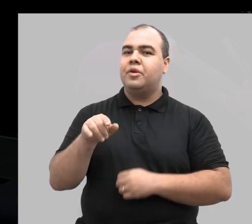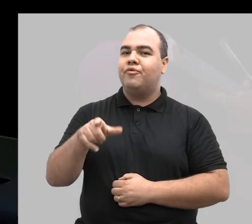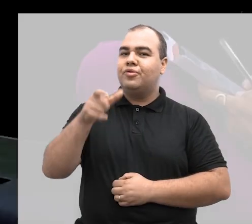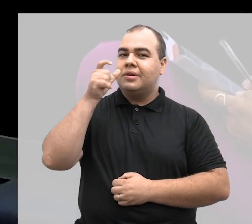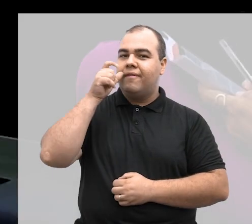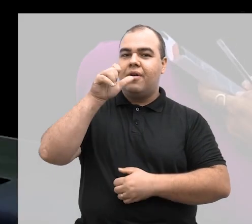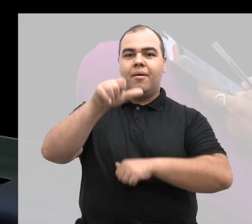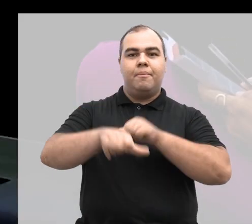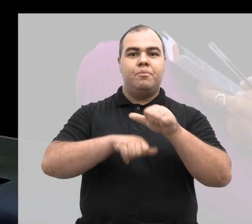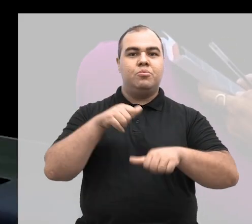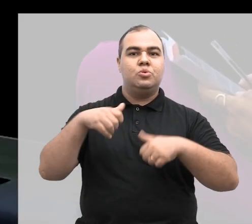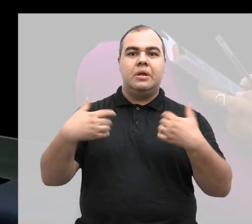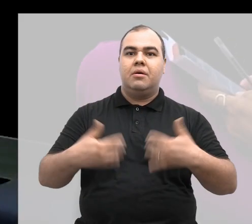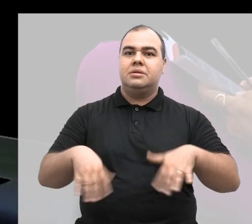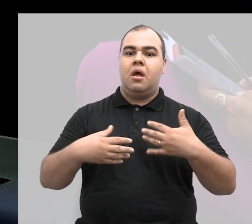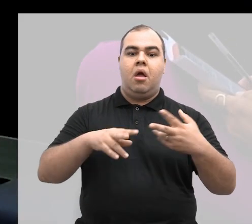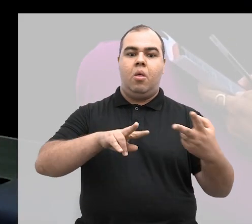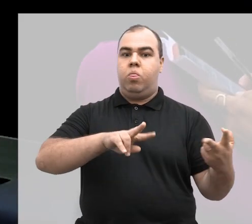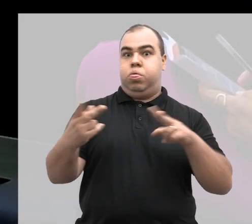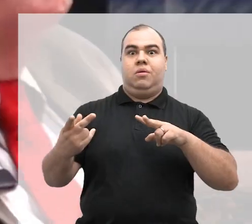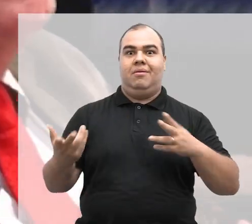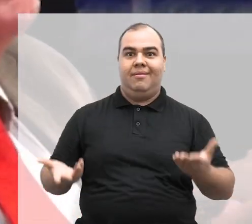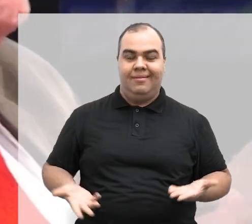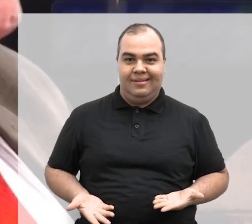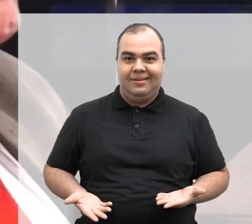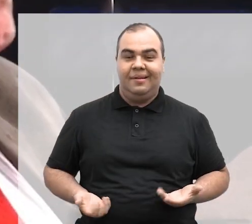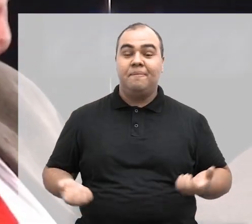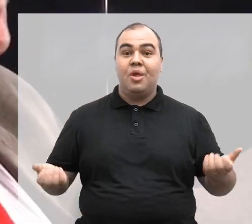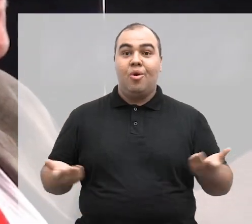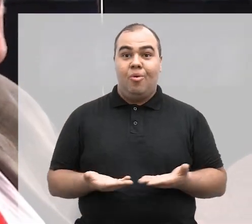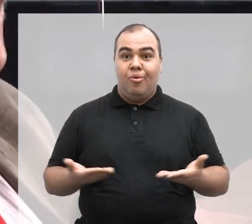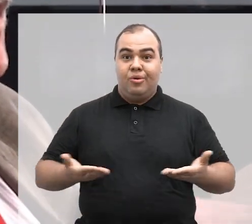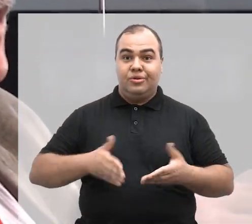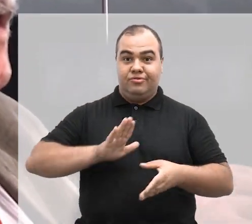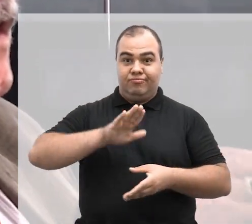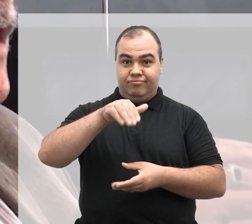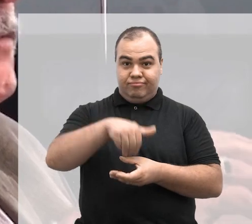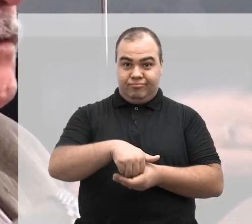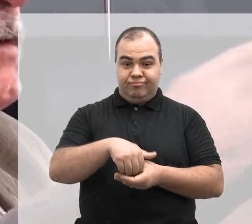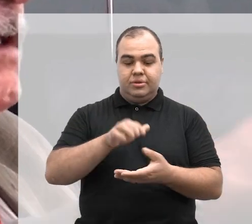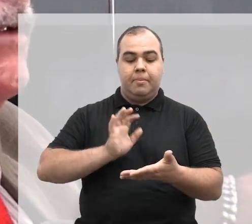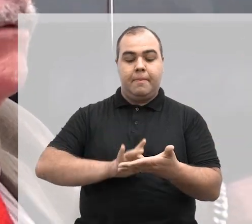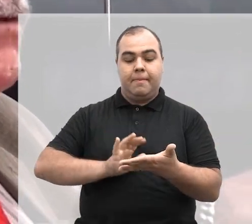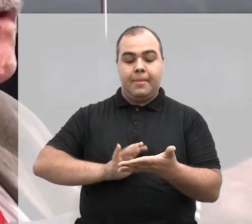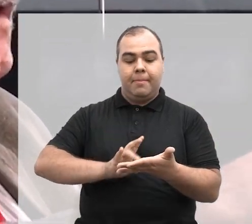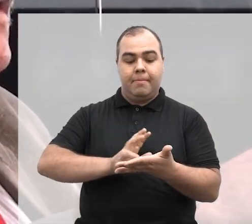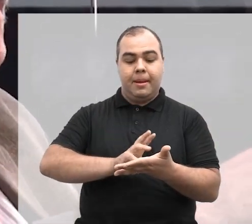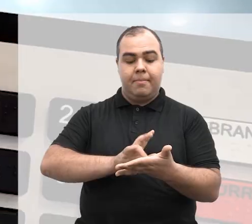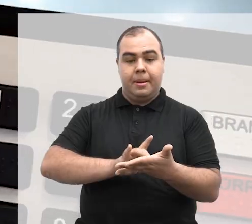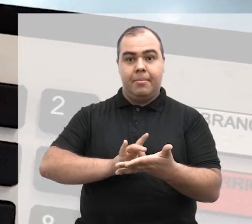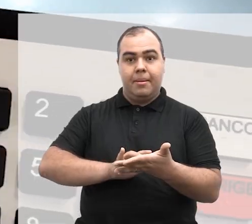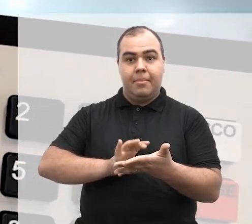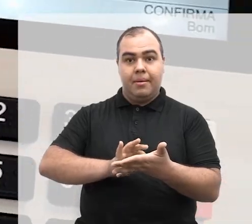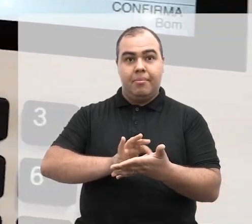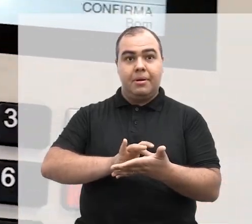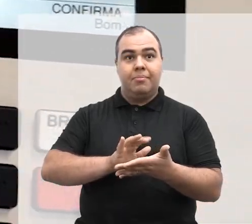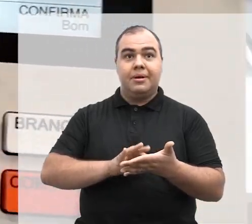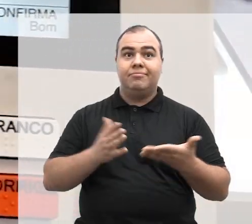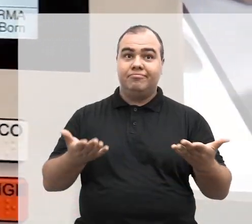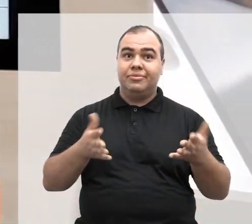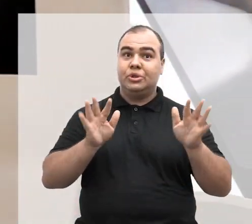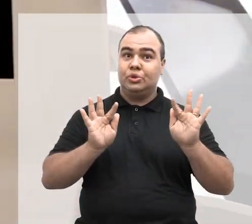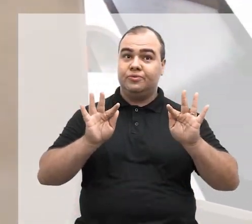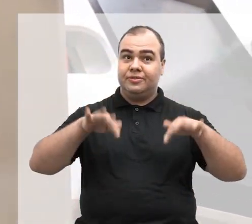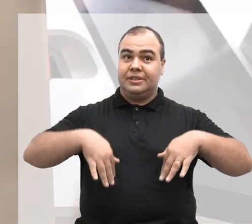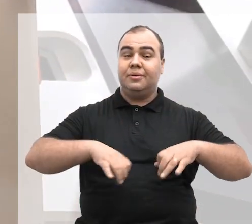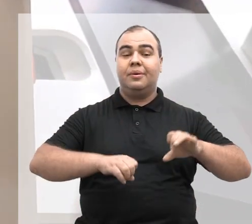que a mudança foi da água para o vinho, porque hoje em dia, a urna de eletrônica, no final das